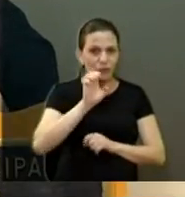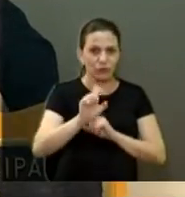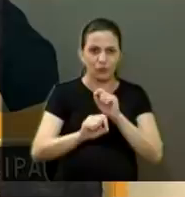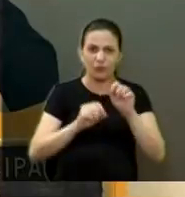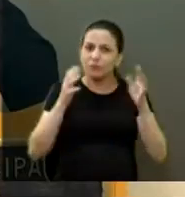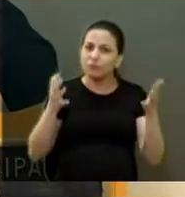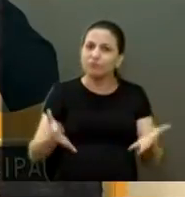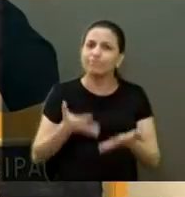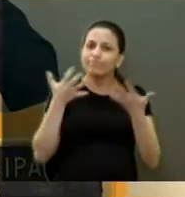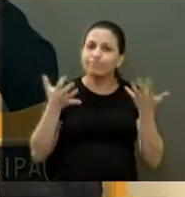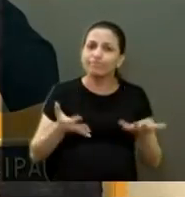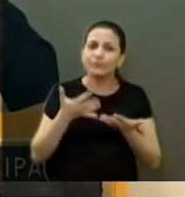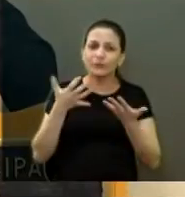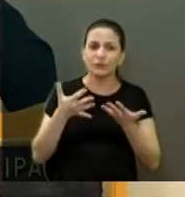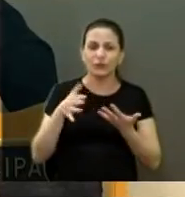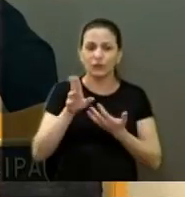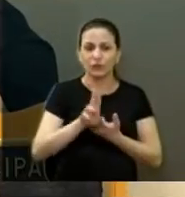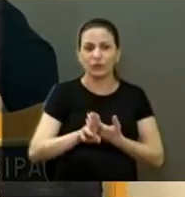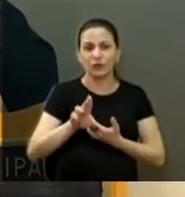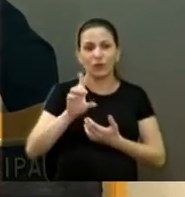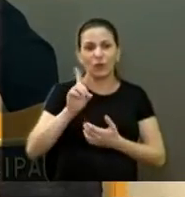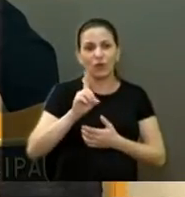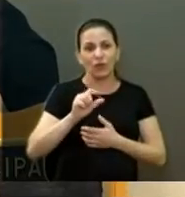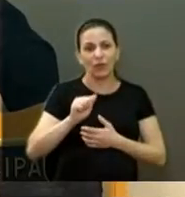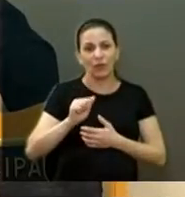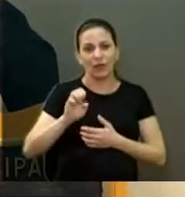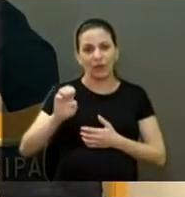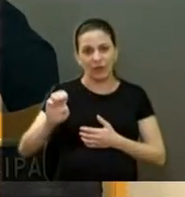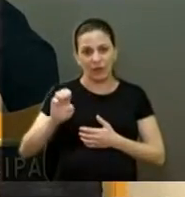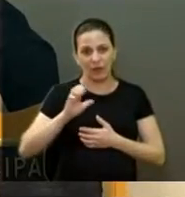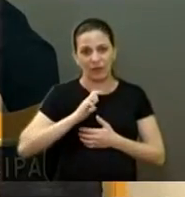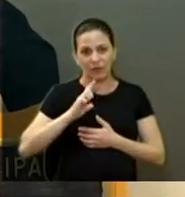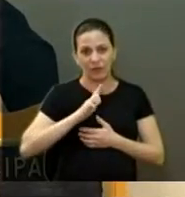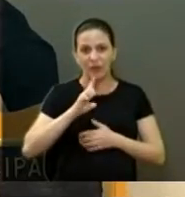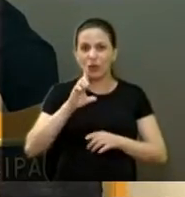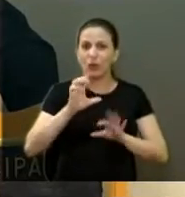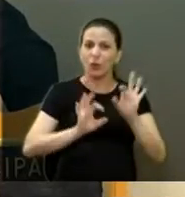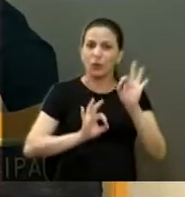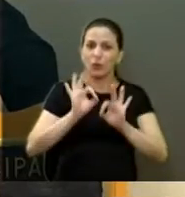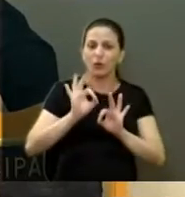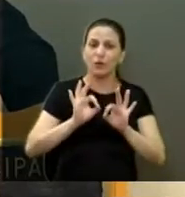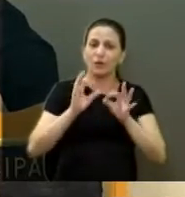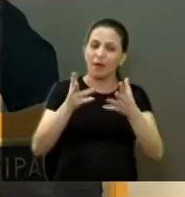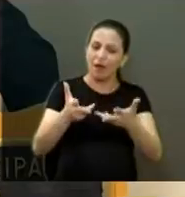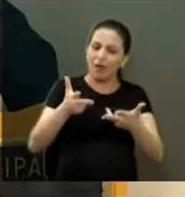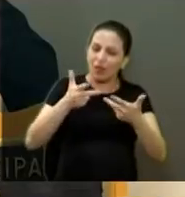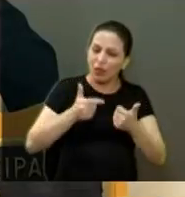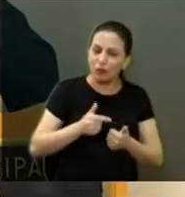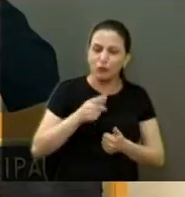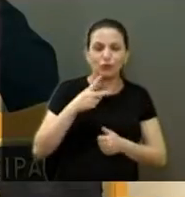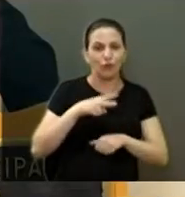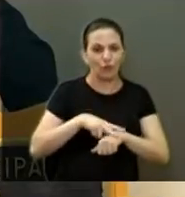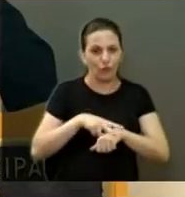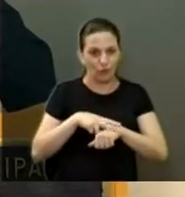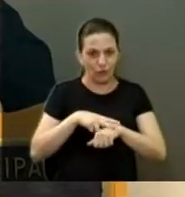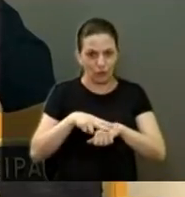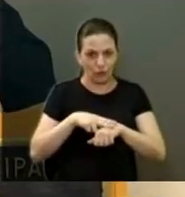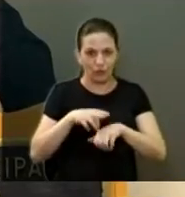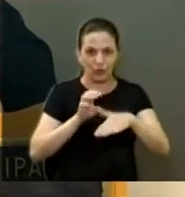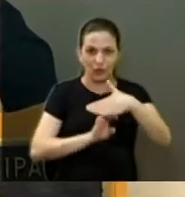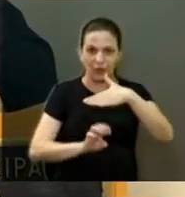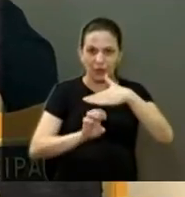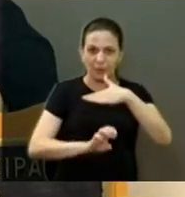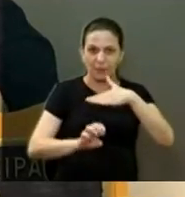incentivar, através do DAE, o programa Adote o Verde. Então, as empresas e pessoas